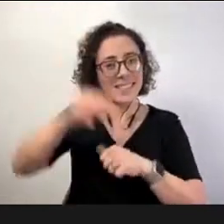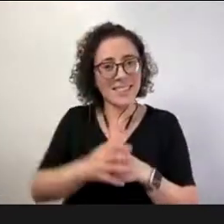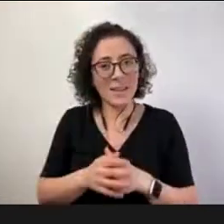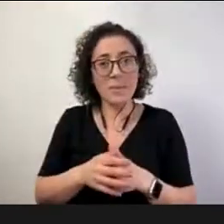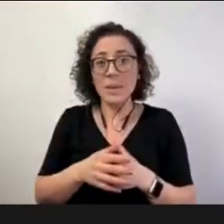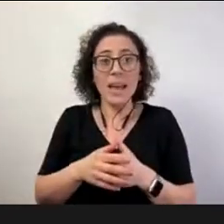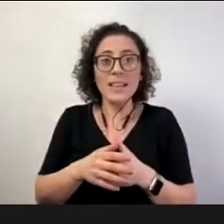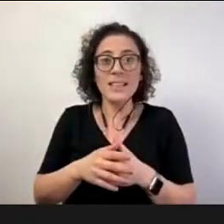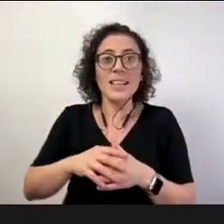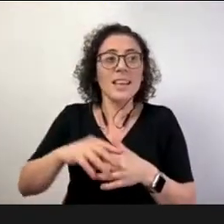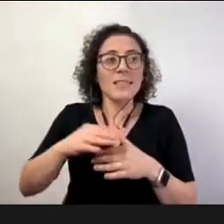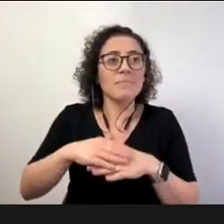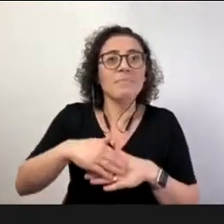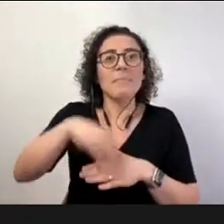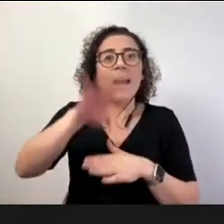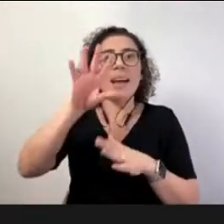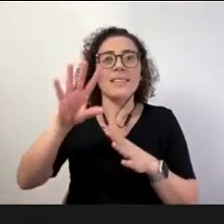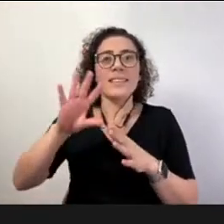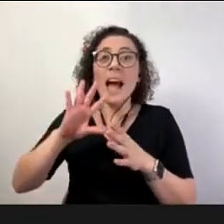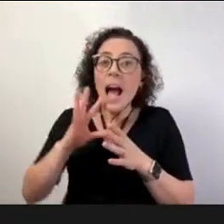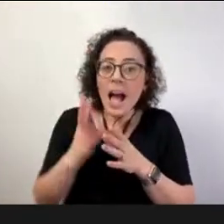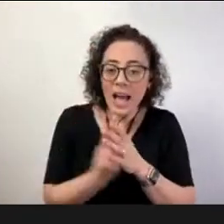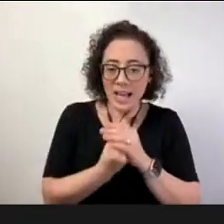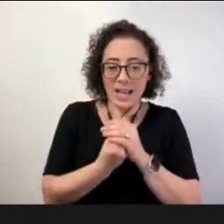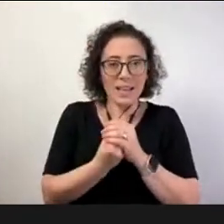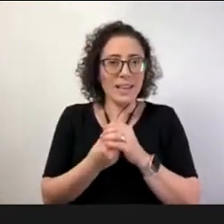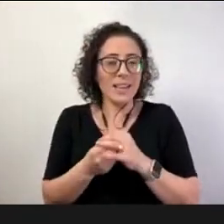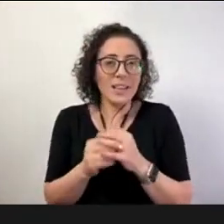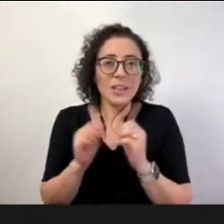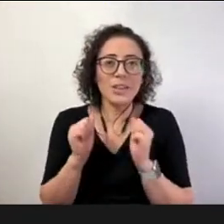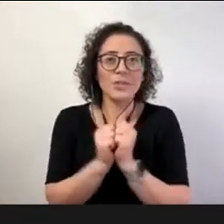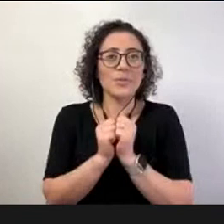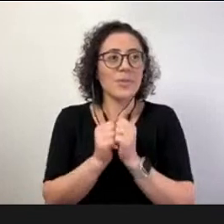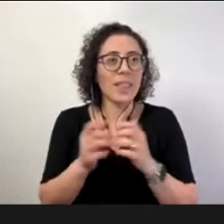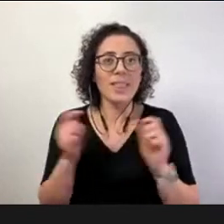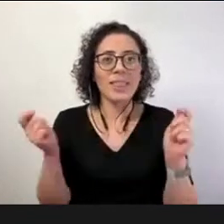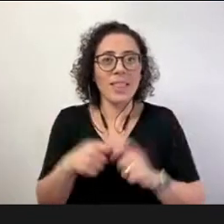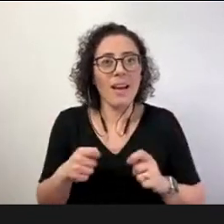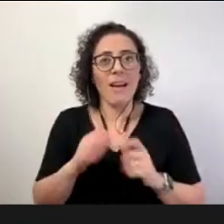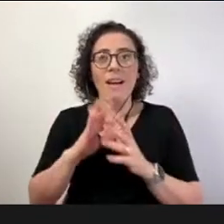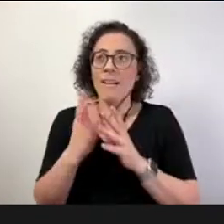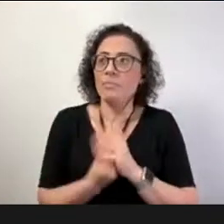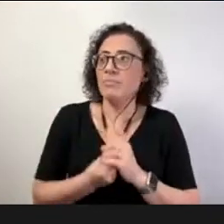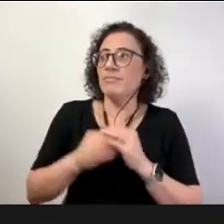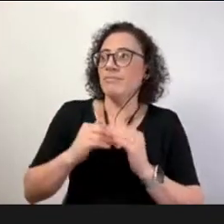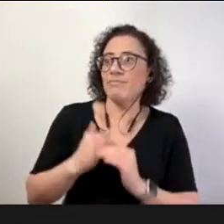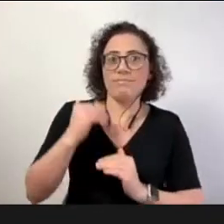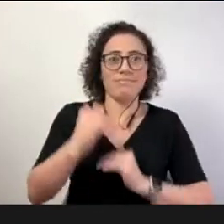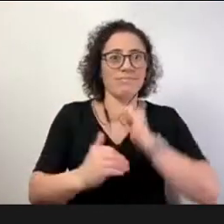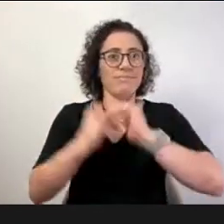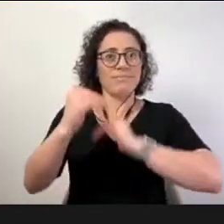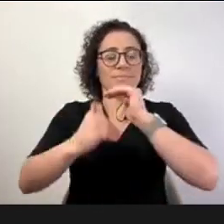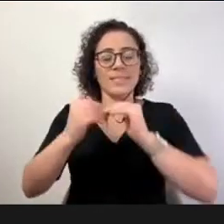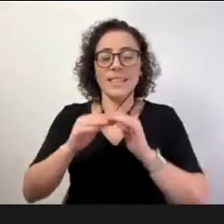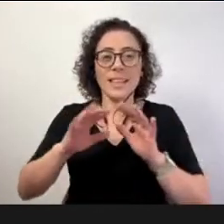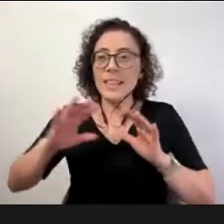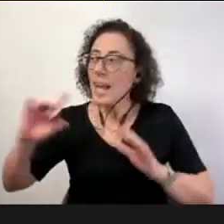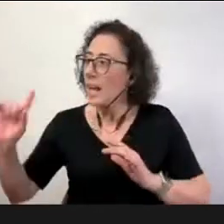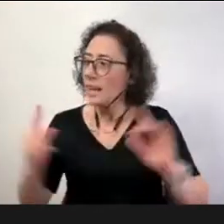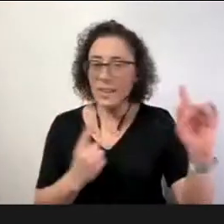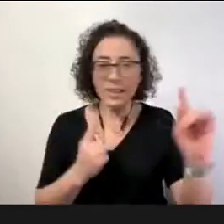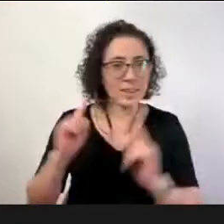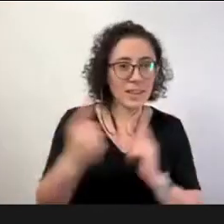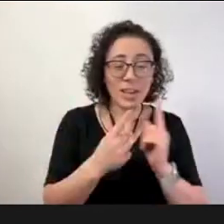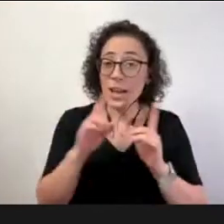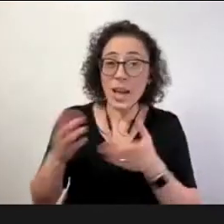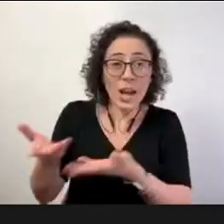mais desafiadora e nos fazendo andar mais rápido buscando mais recursos e mais gente junto e considerando que o